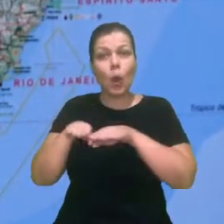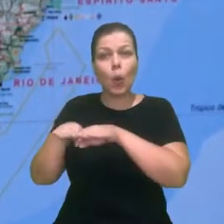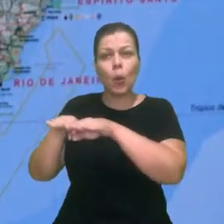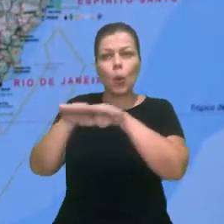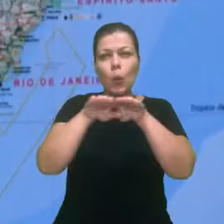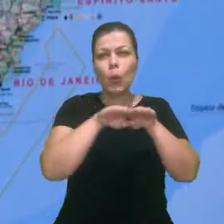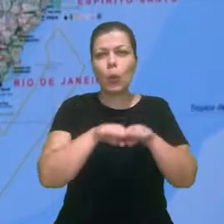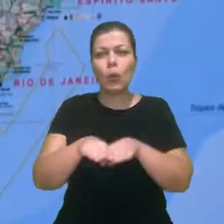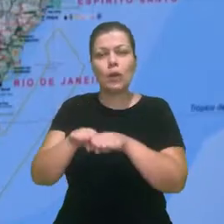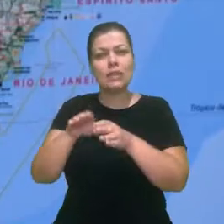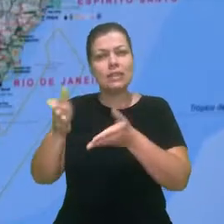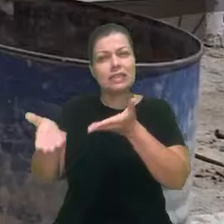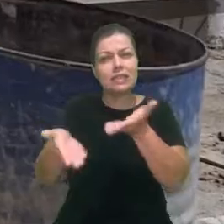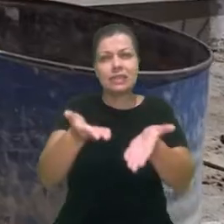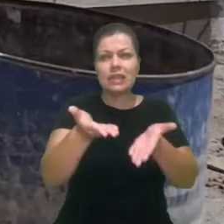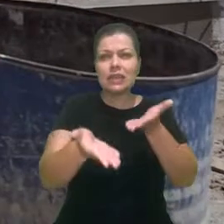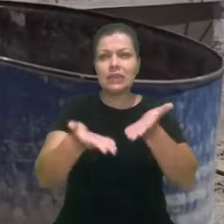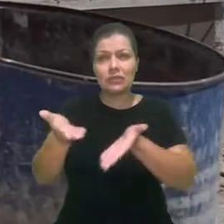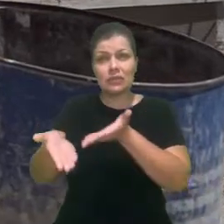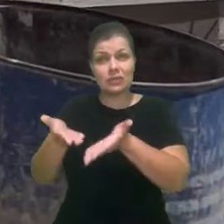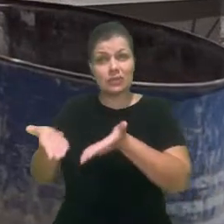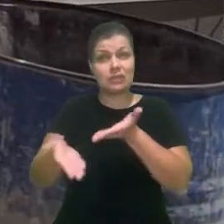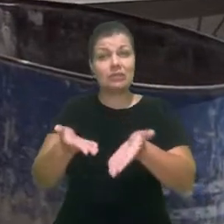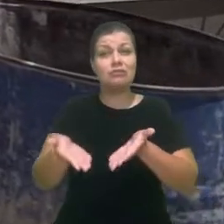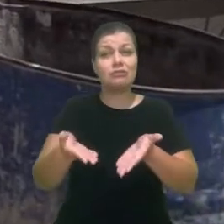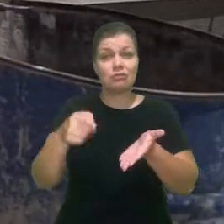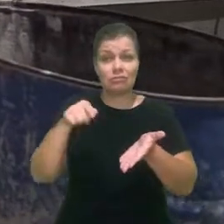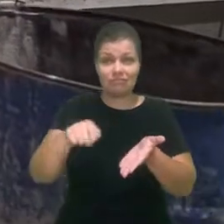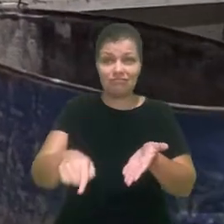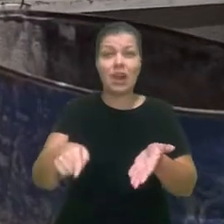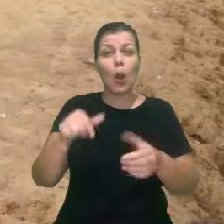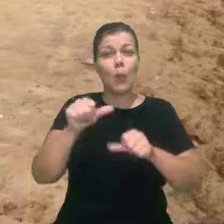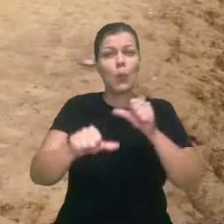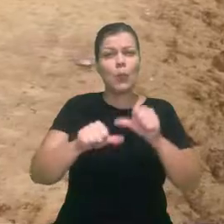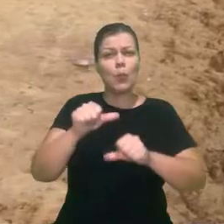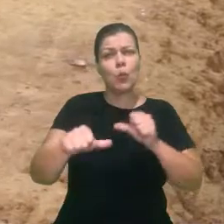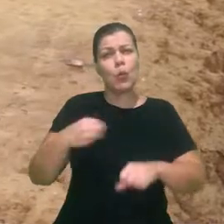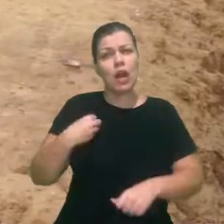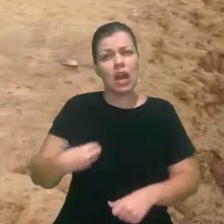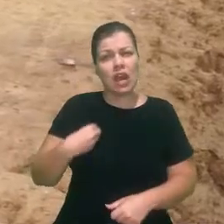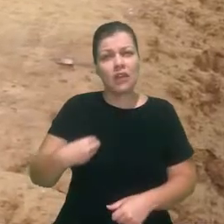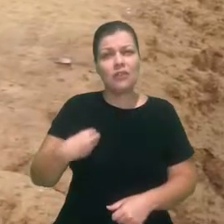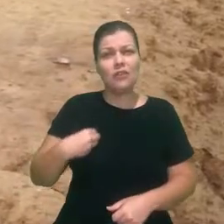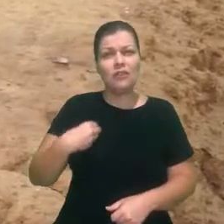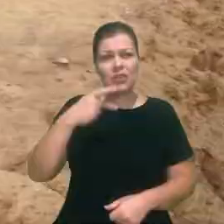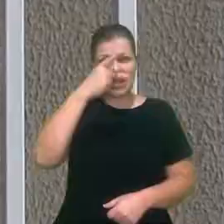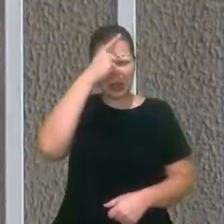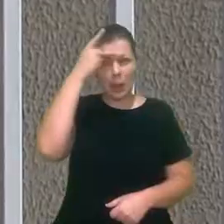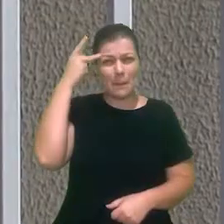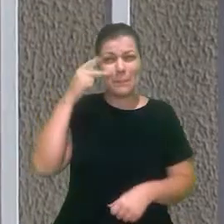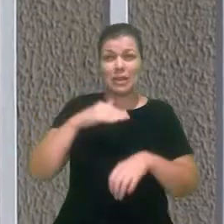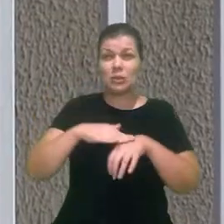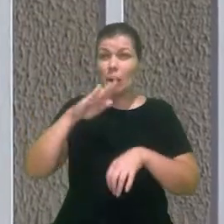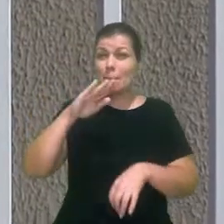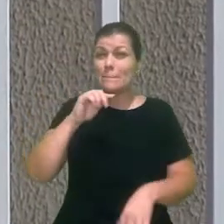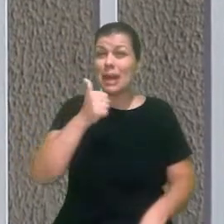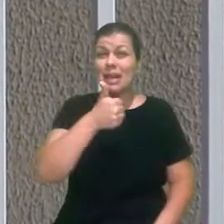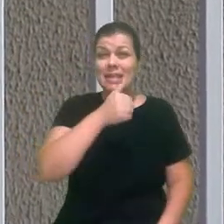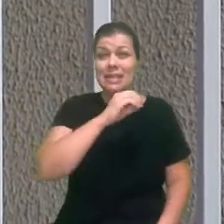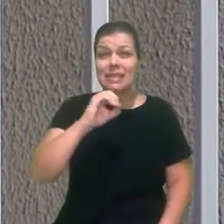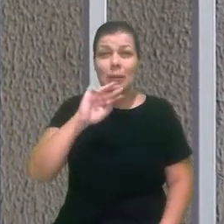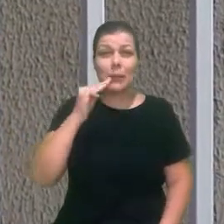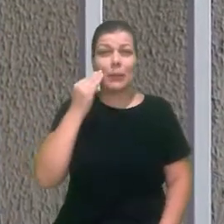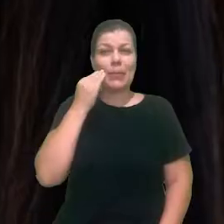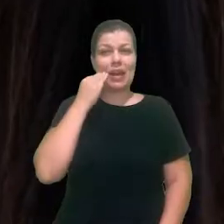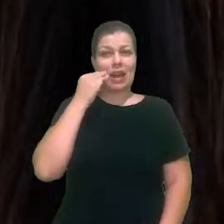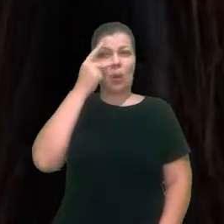universalização desses serviços, tirando de um quadro absolutamente catastrófico, mais de 100